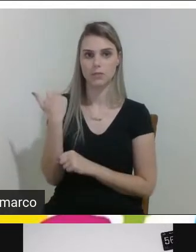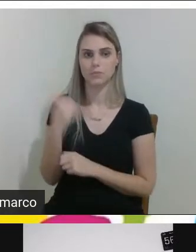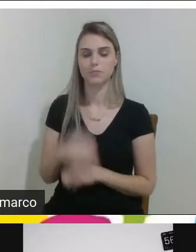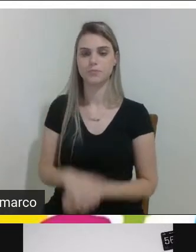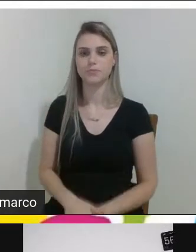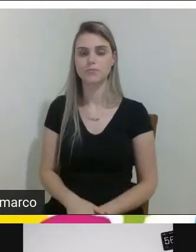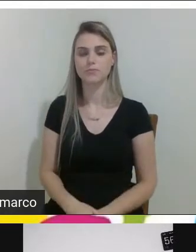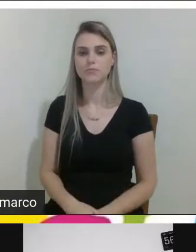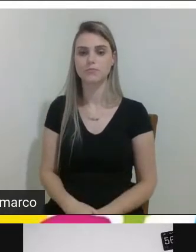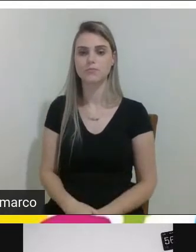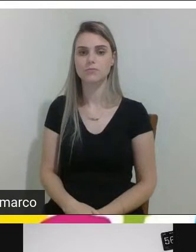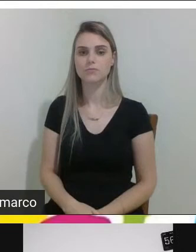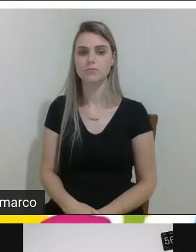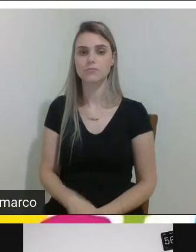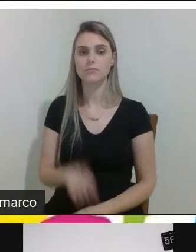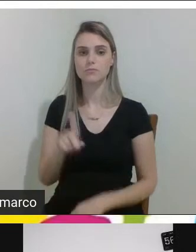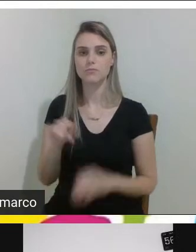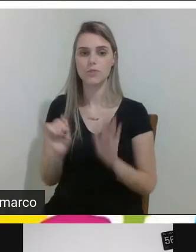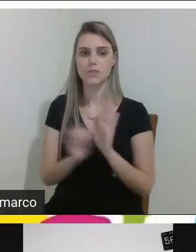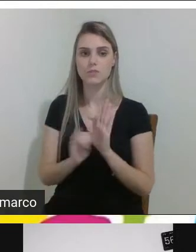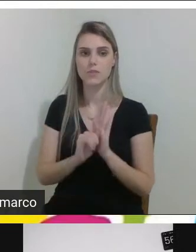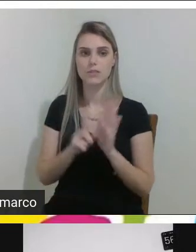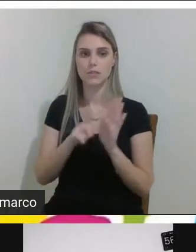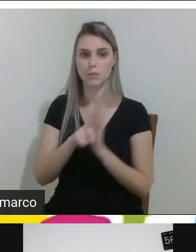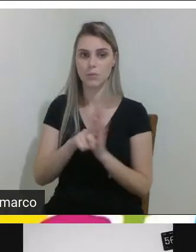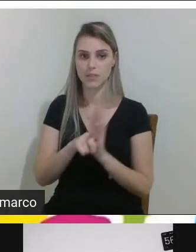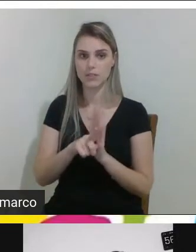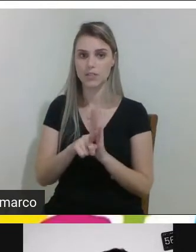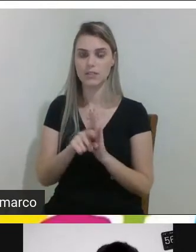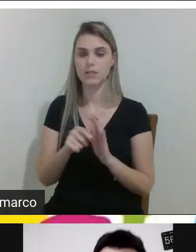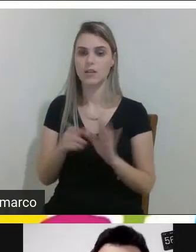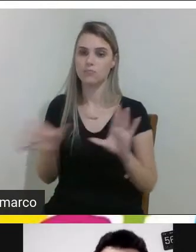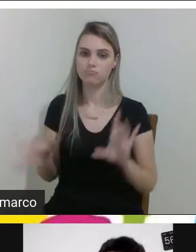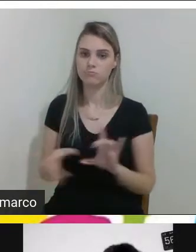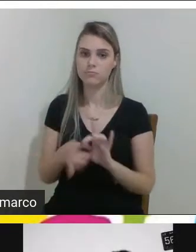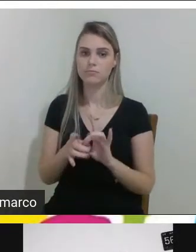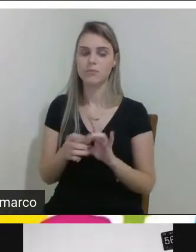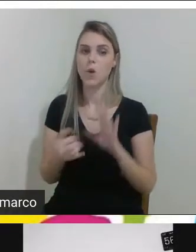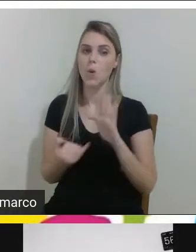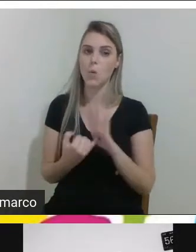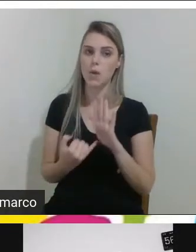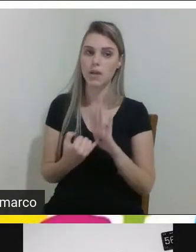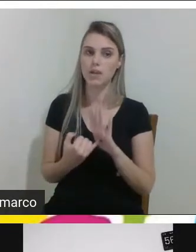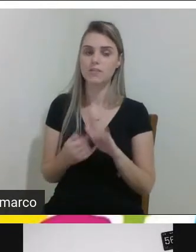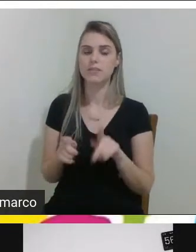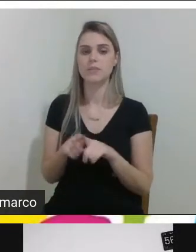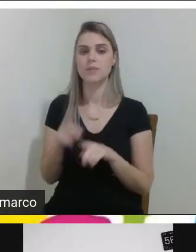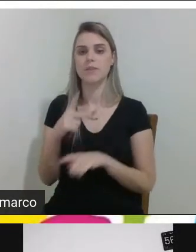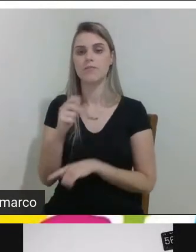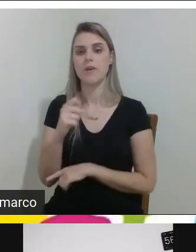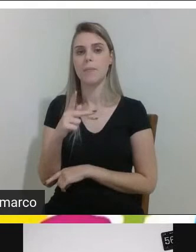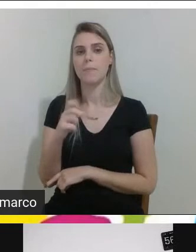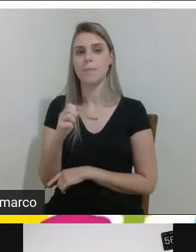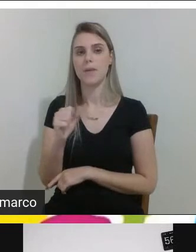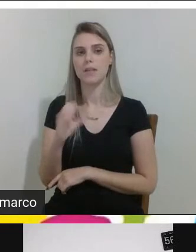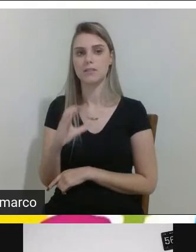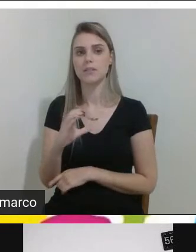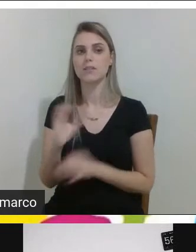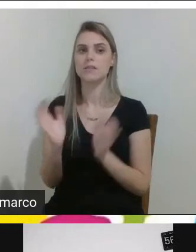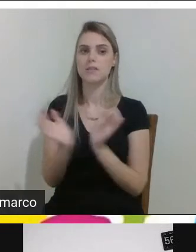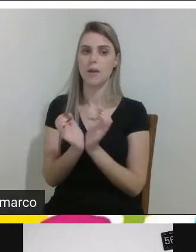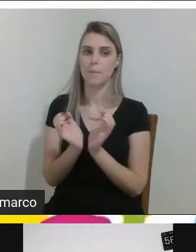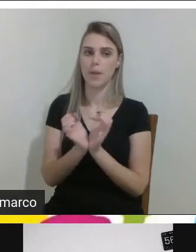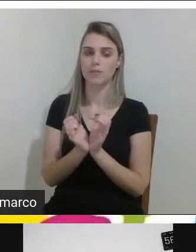é um um edital de pesquisa em parceria do IFSC com a FAPESC com a PAI né